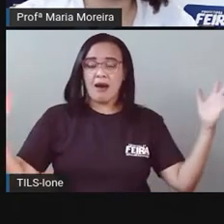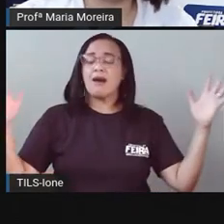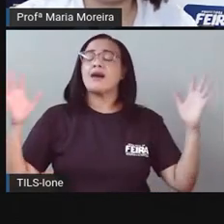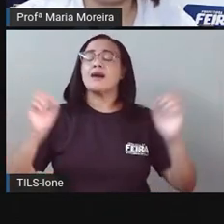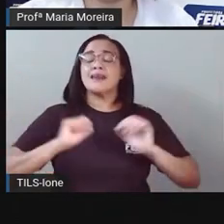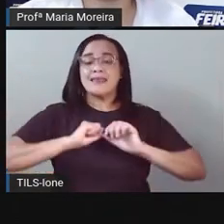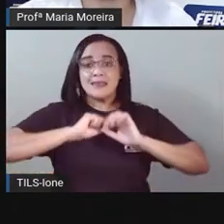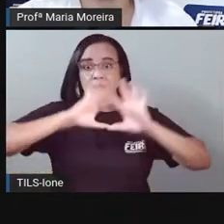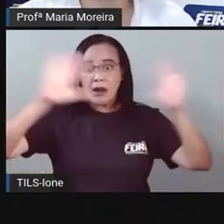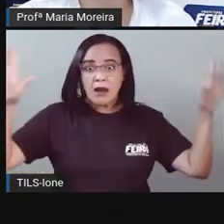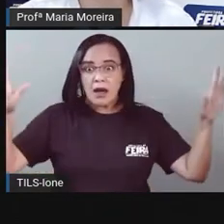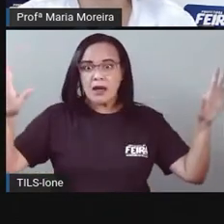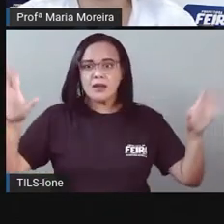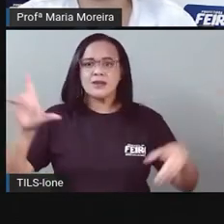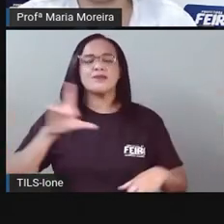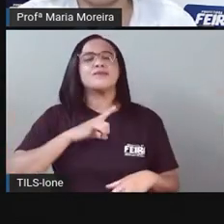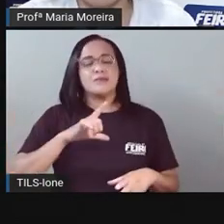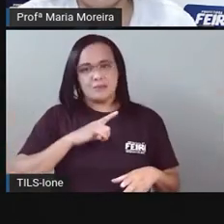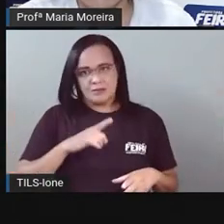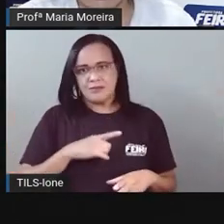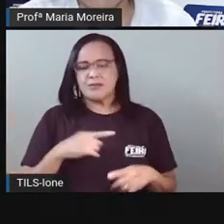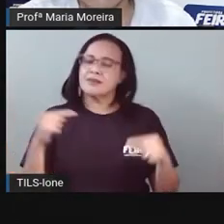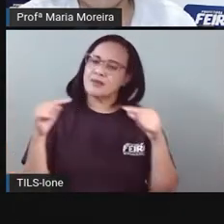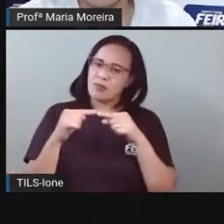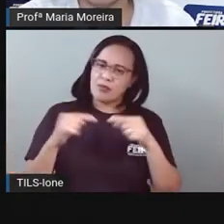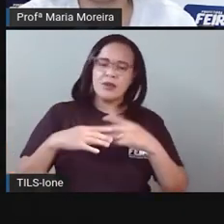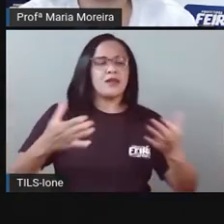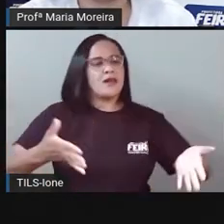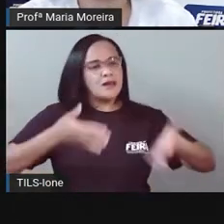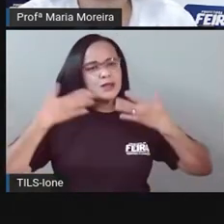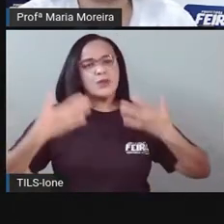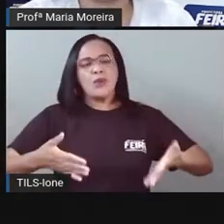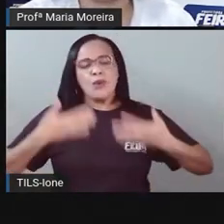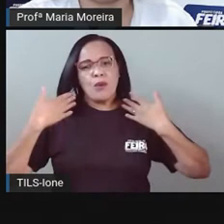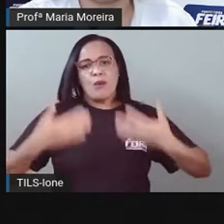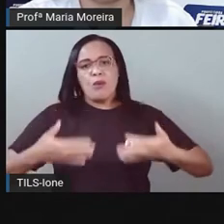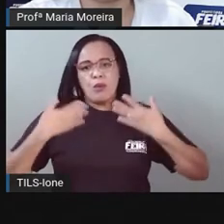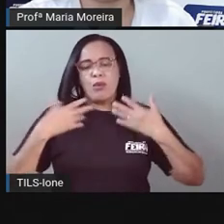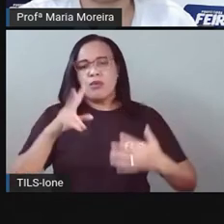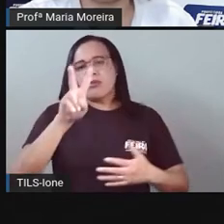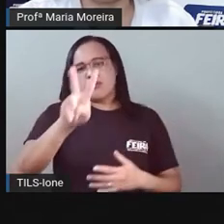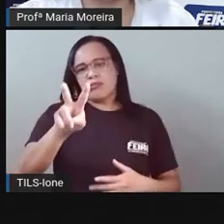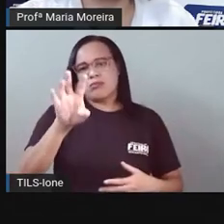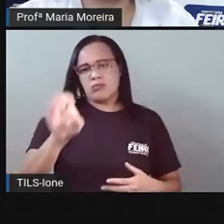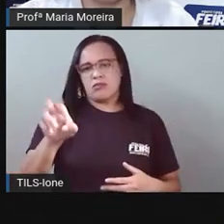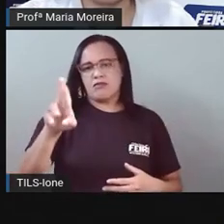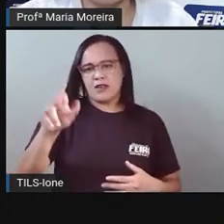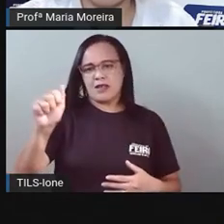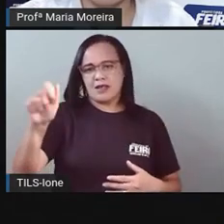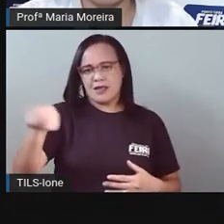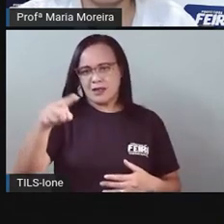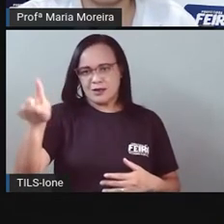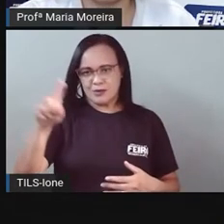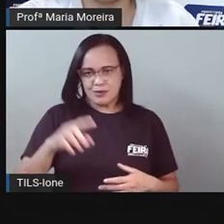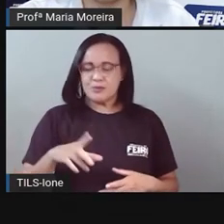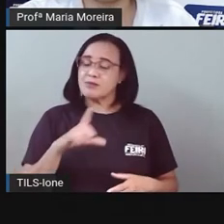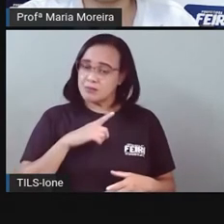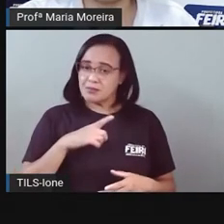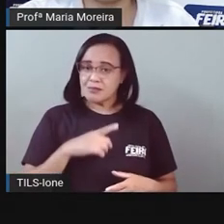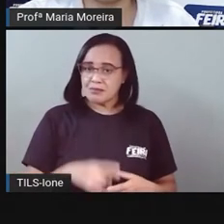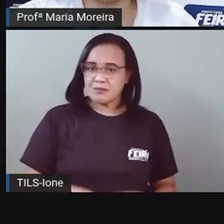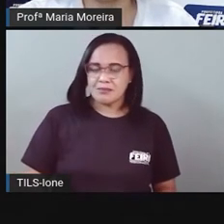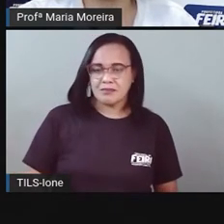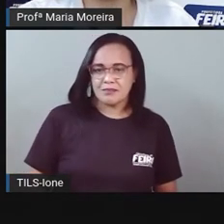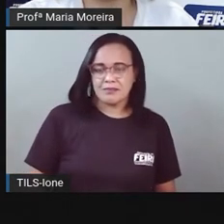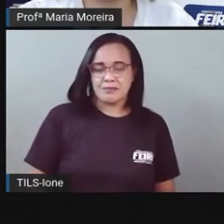nosso verão No verão, os dias são mais longos Porque o sol está presente aí no nosso dia Por mais tempo Então, vamos